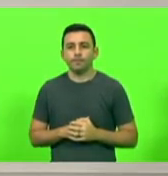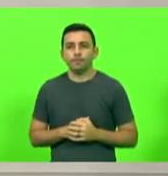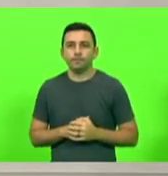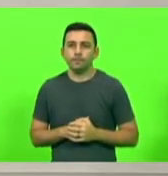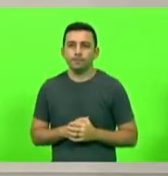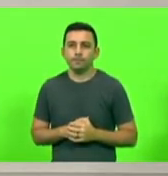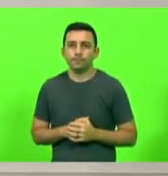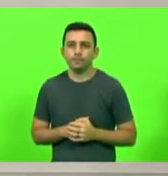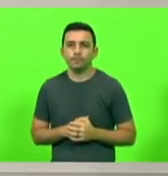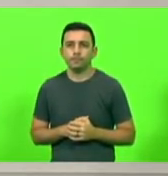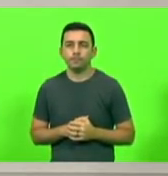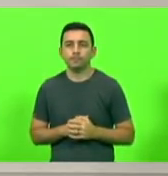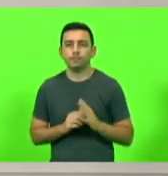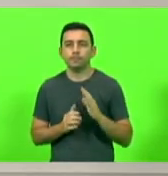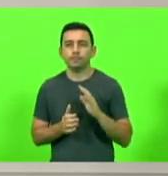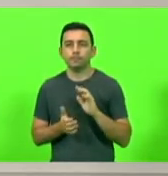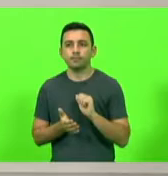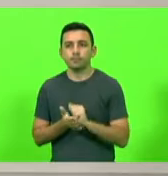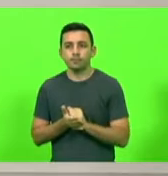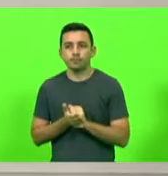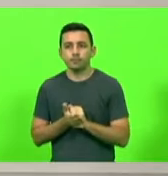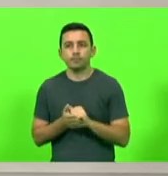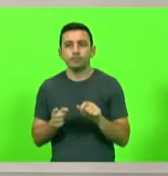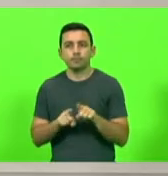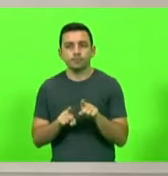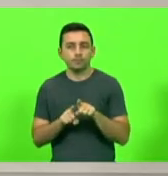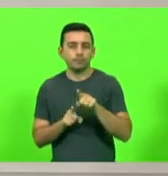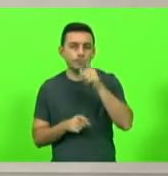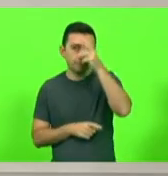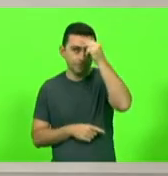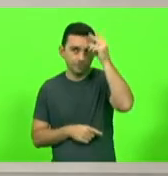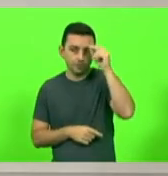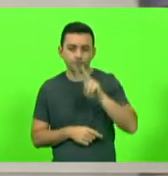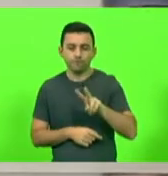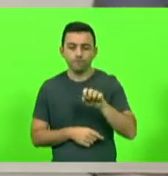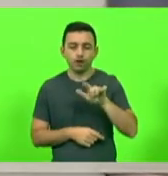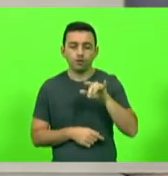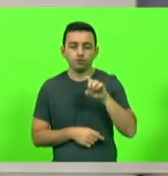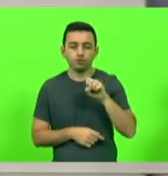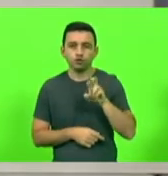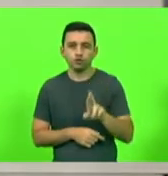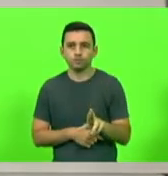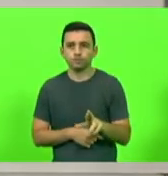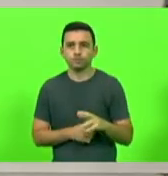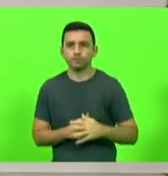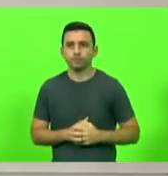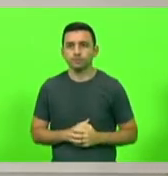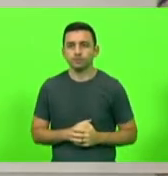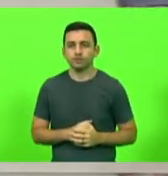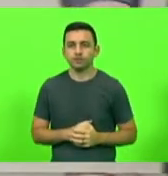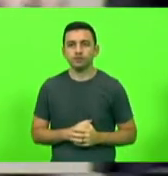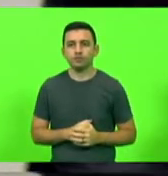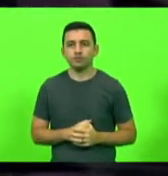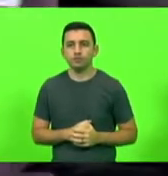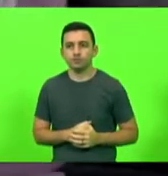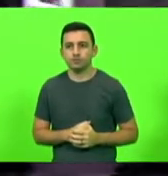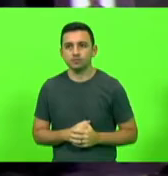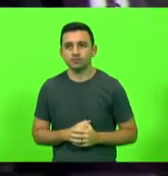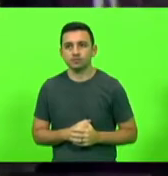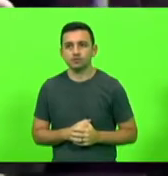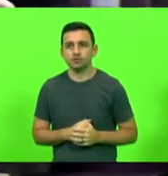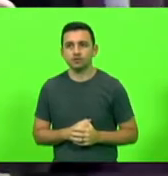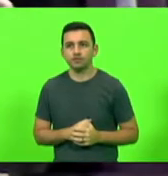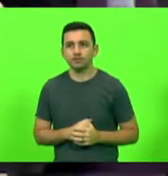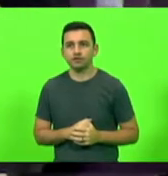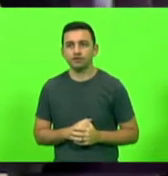Também registrar a presença do prefeito Waldir Cardoso, prefeito de Timbógrima. Tudo